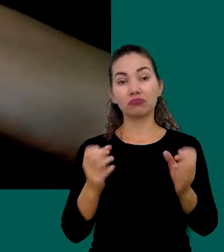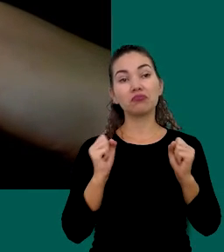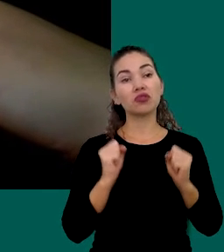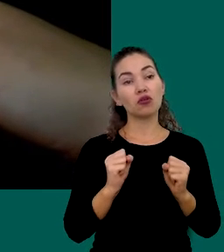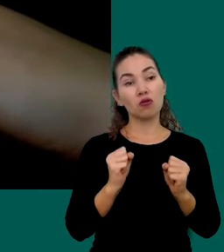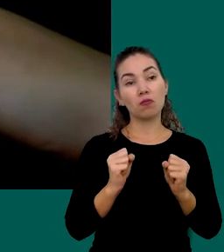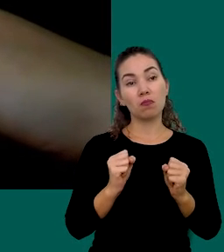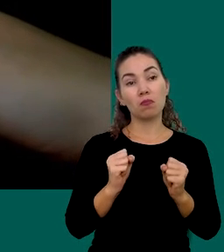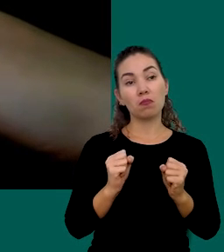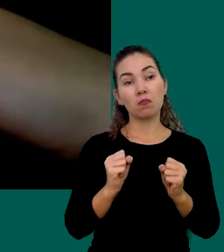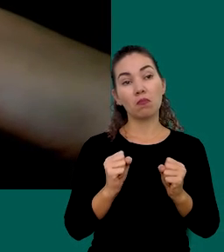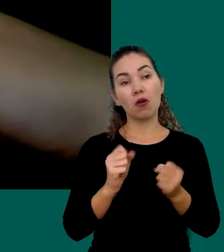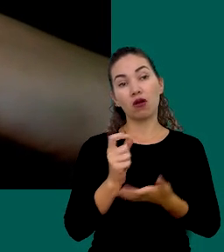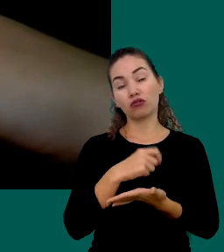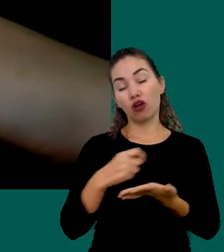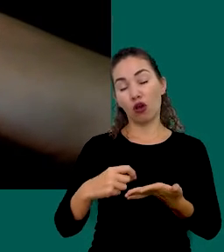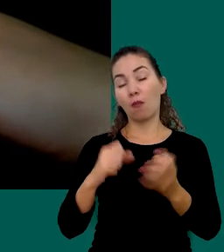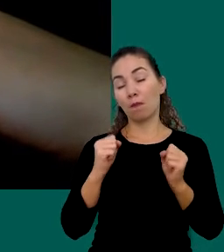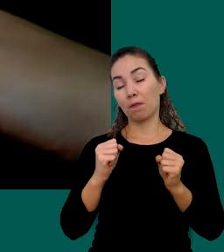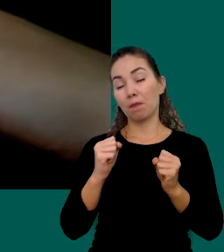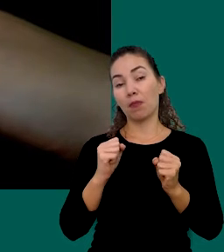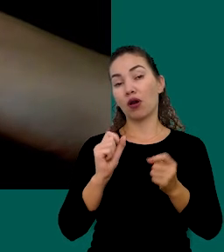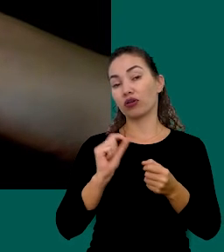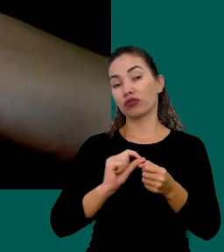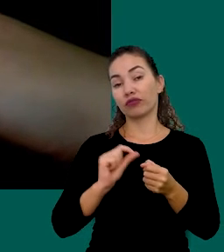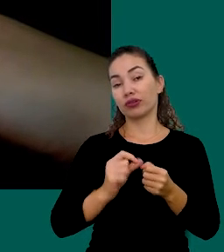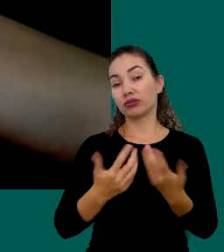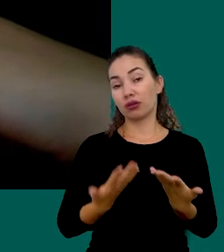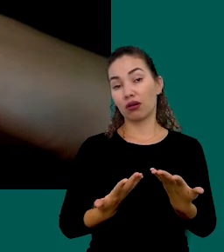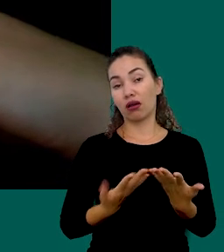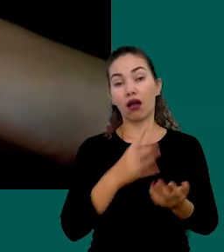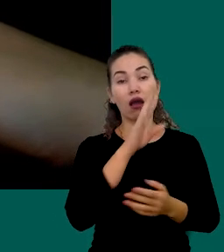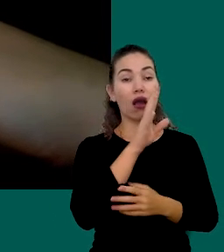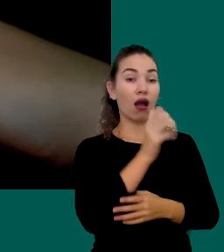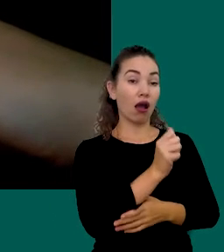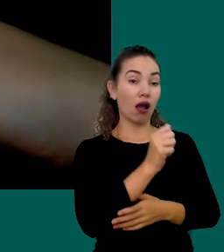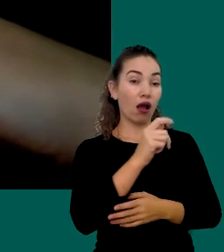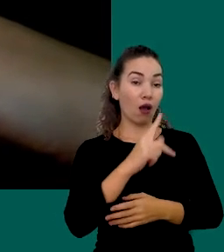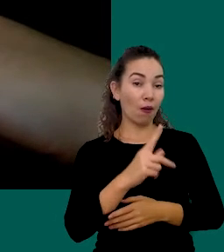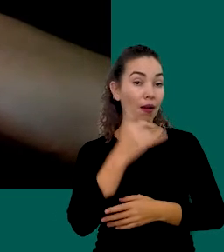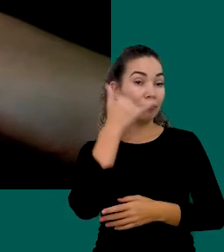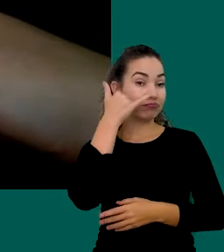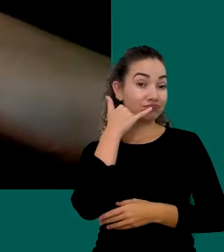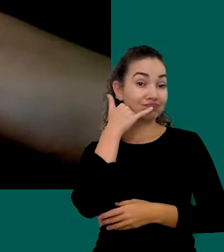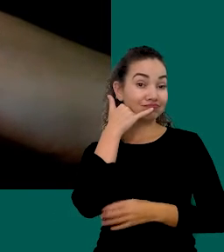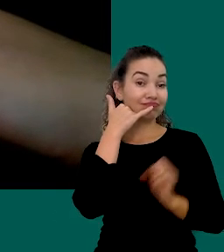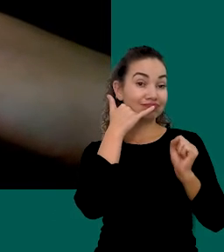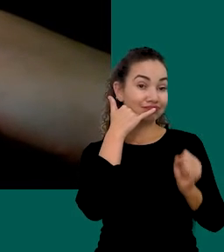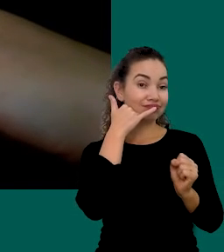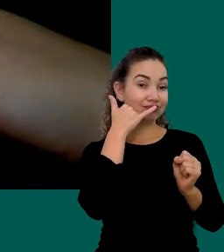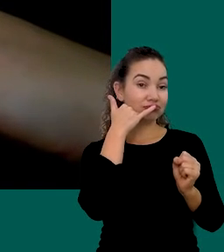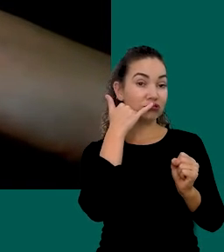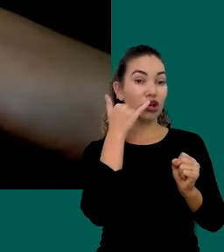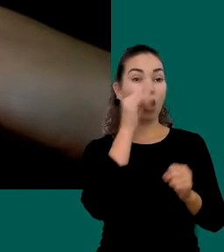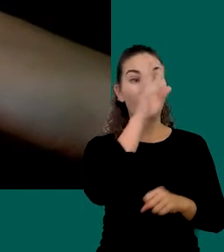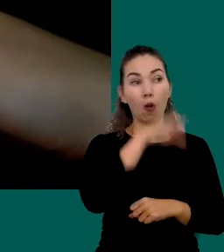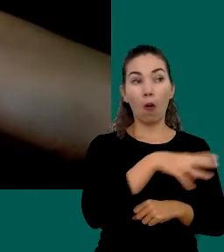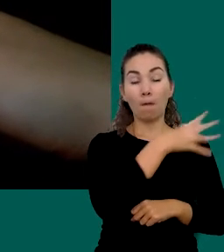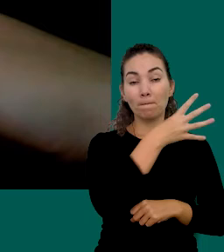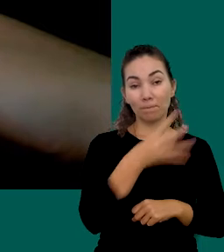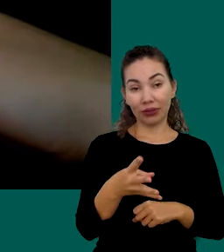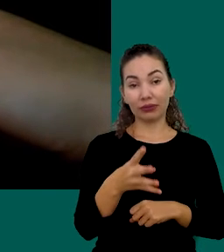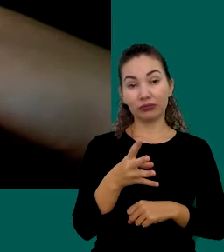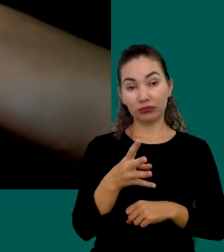Podem Essas Anotações Elas Podem Ser Feitas Em Um Aplicativo De Celular Em Uma Planilha No